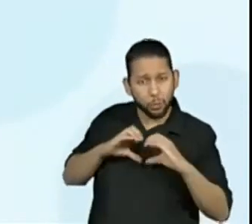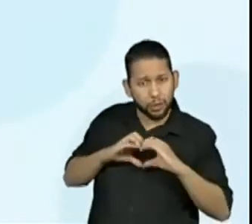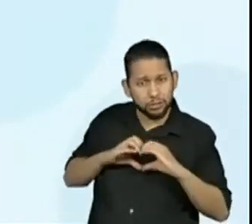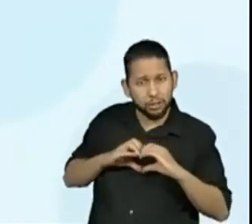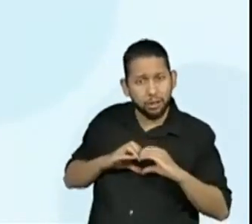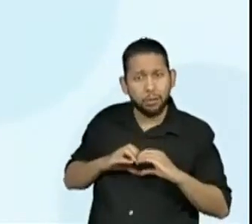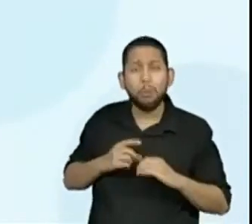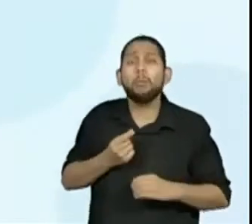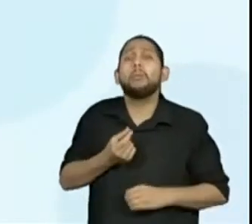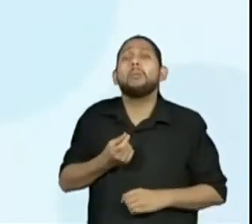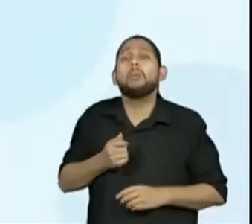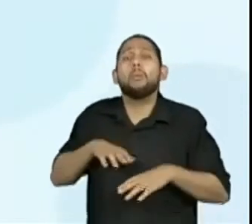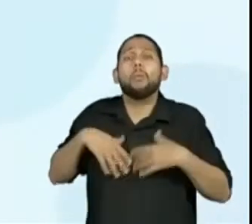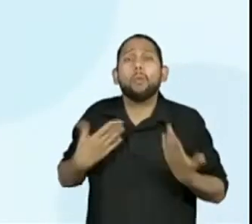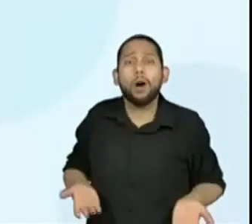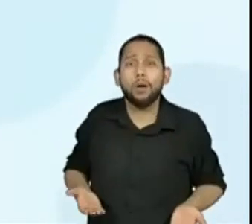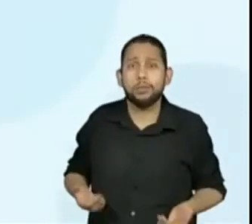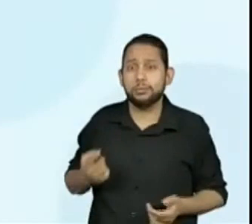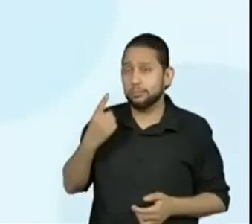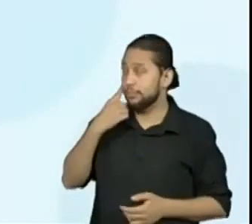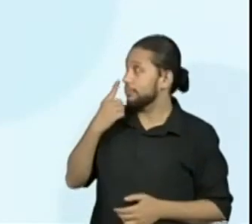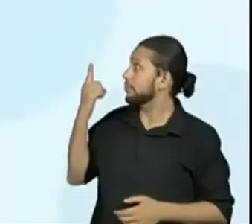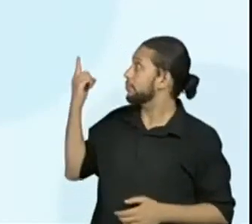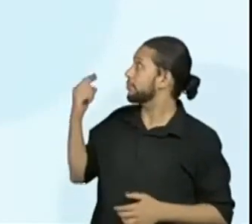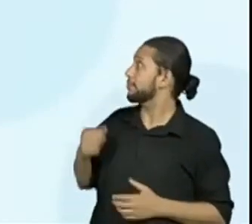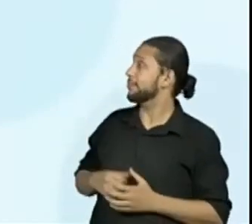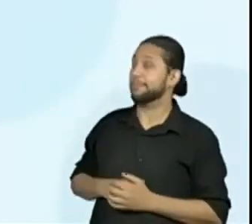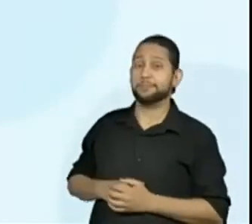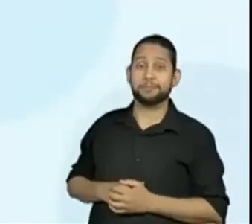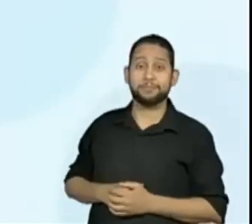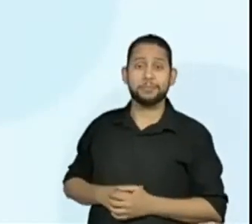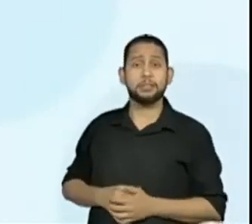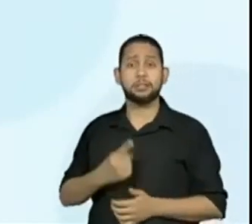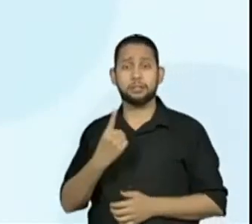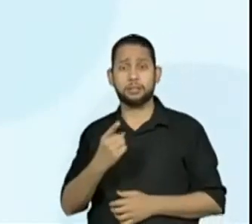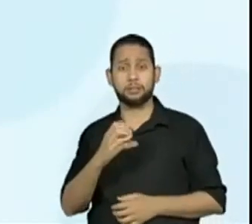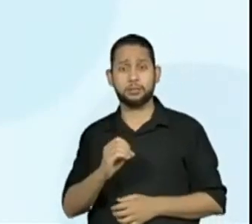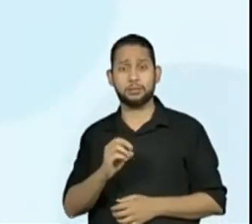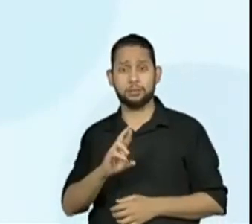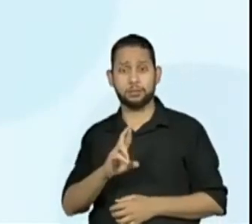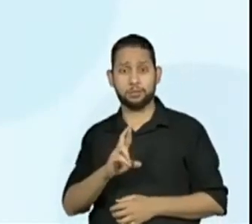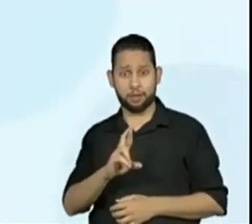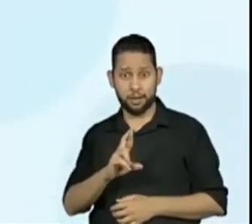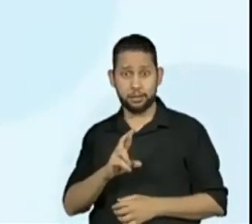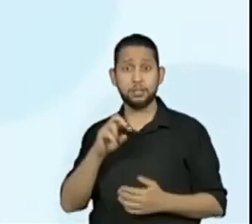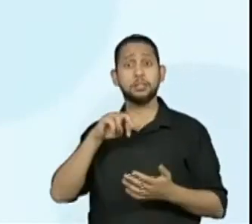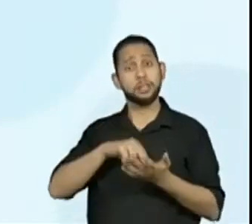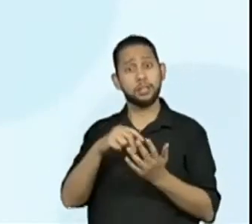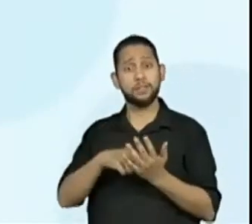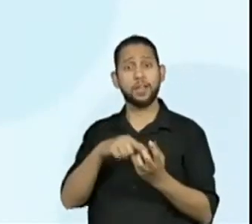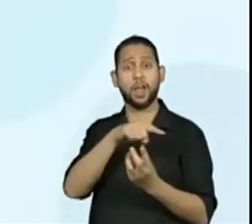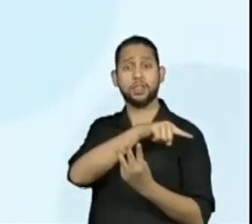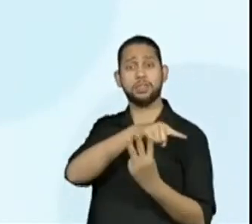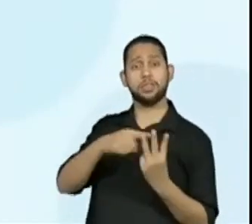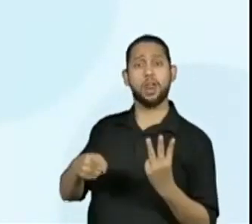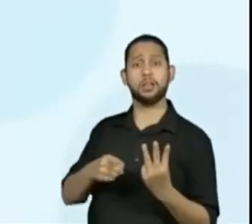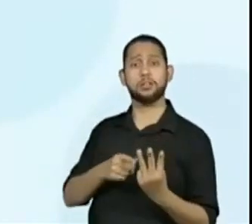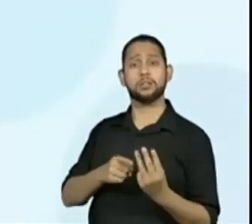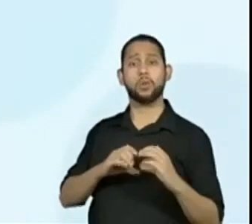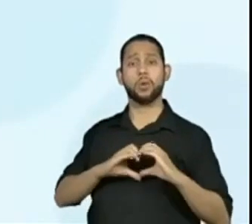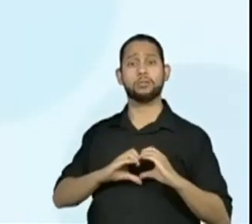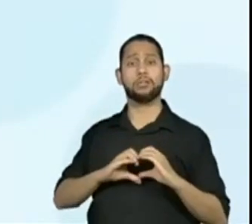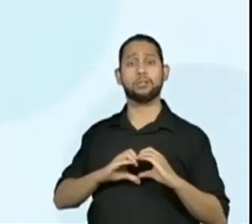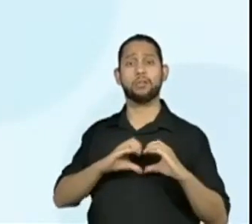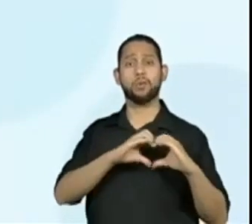no caso é o valor de 105 reais, e dividimos por